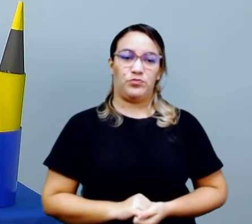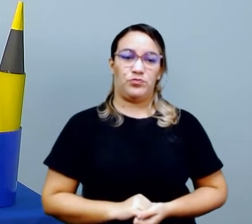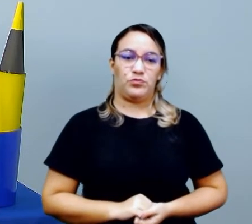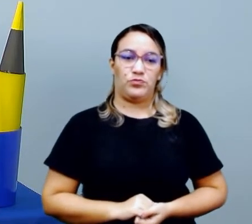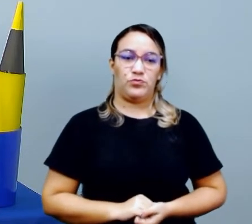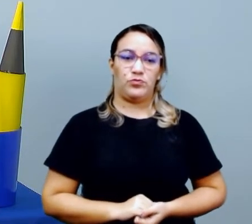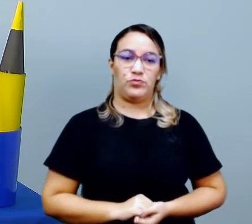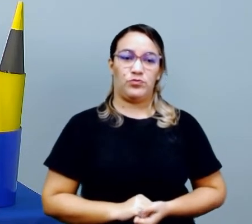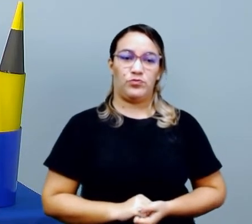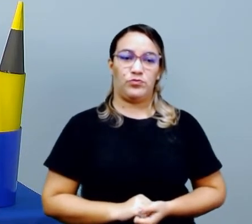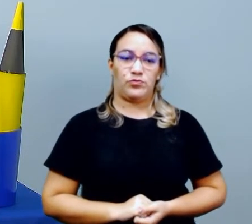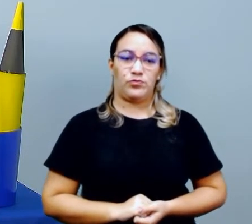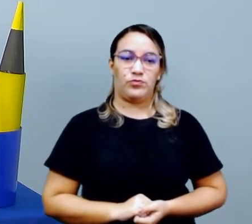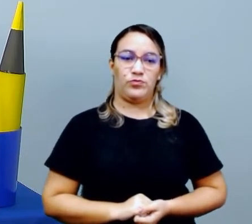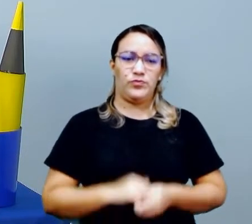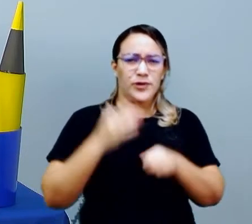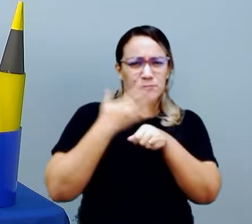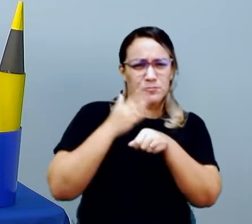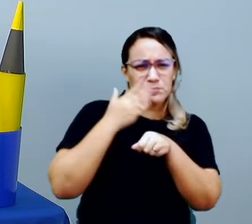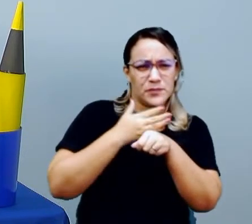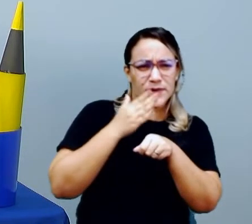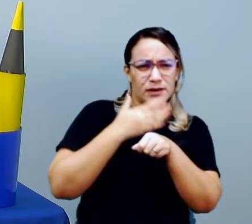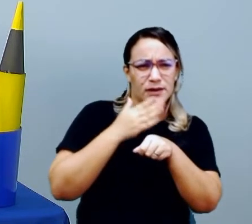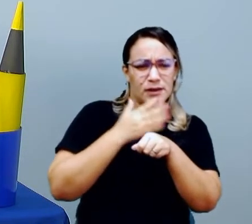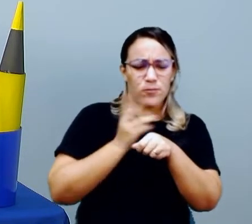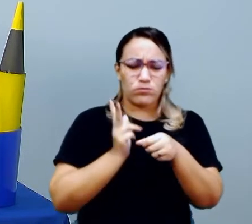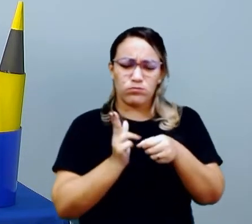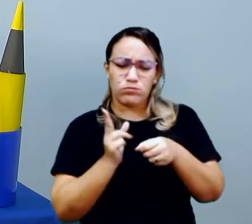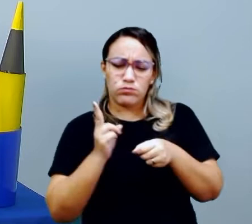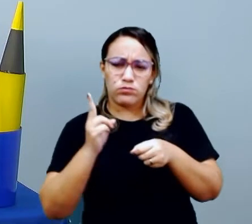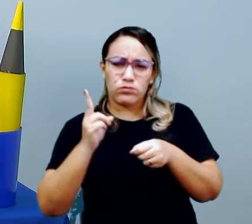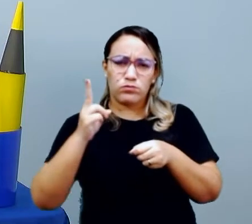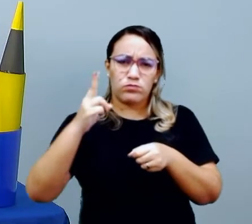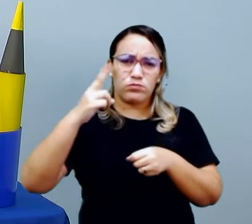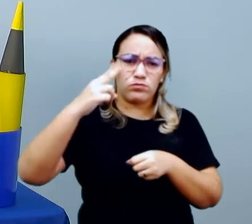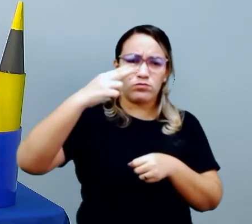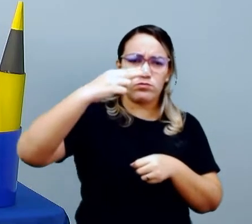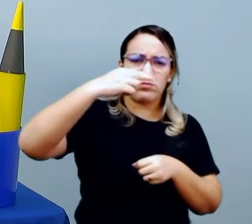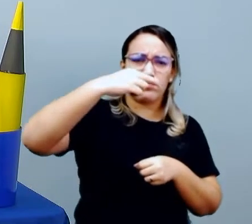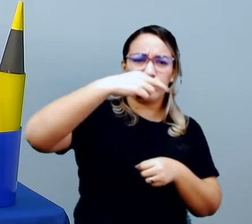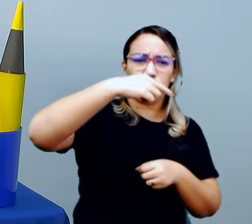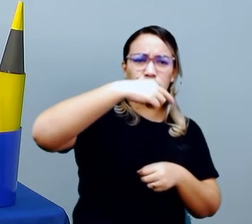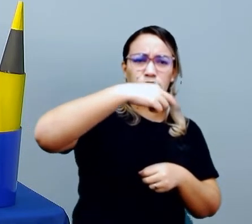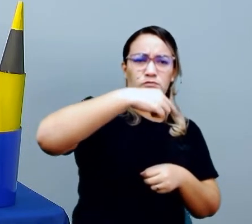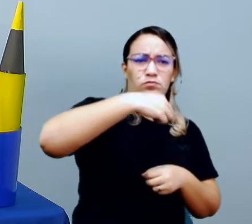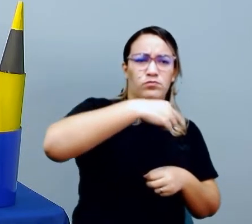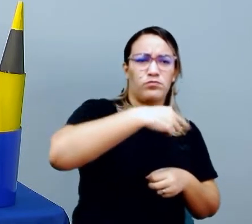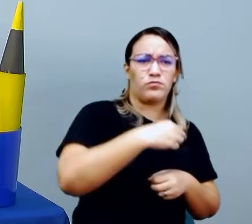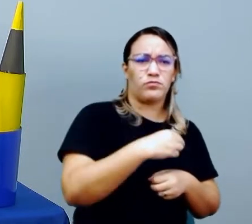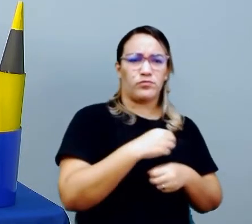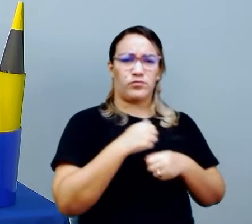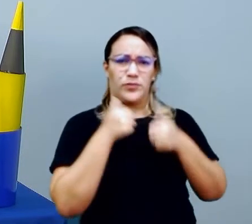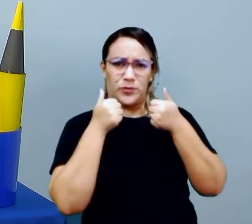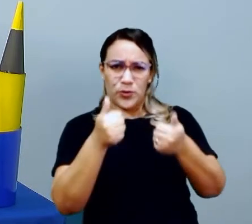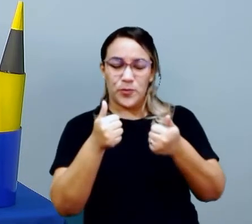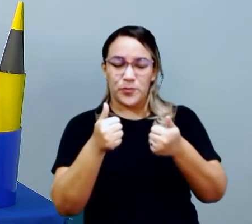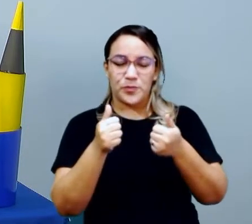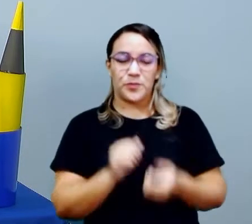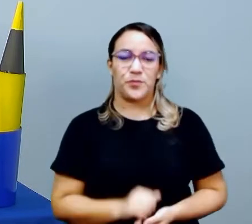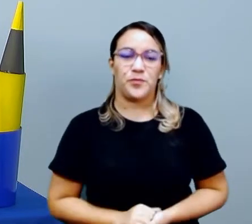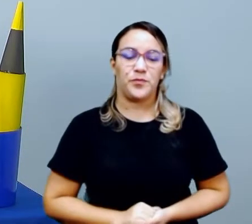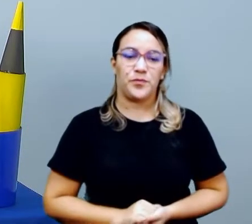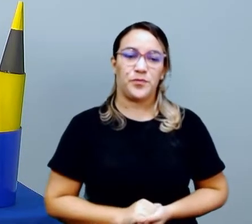E aí a gente vai treinando com a nossa tesoura. Tesoura sem ponta, tá, pessoal?